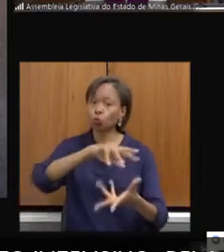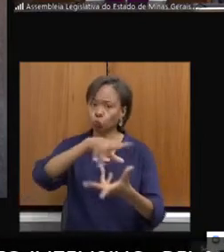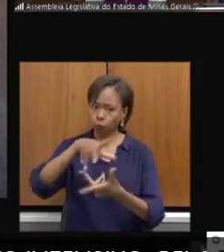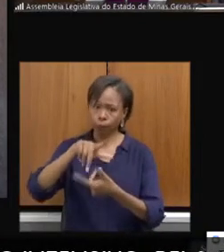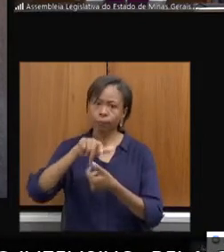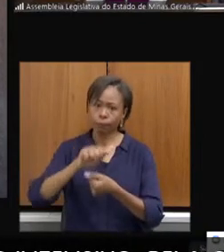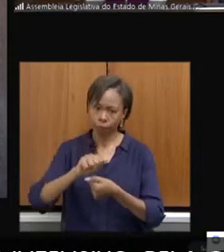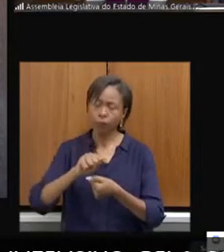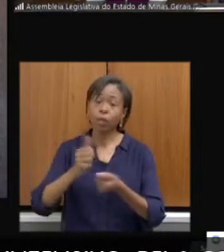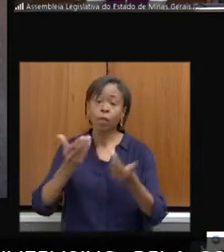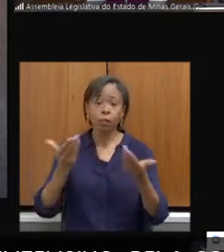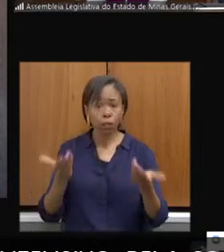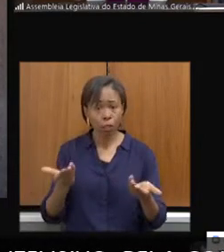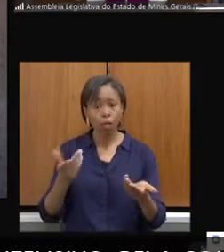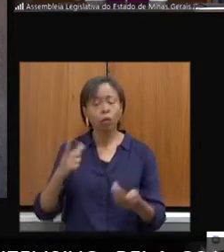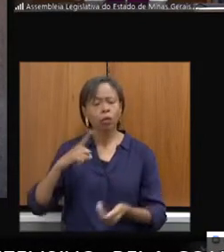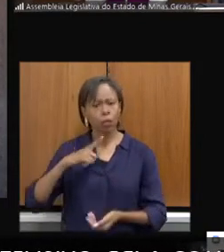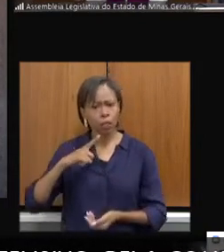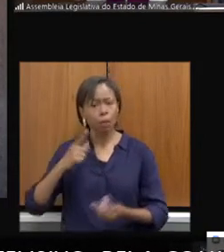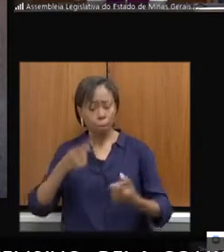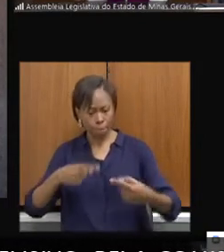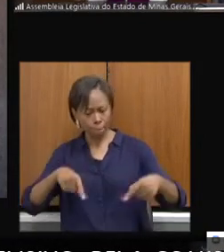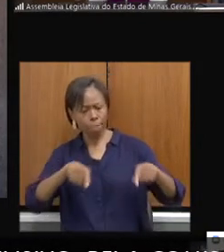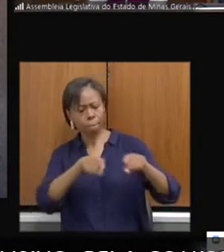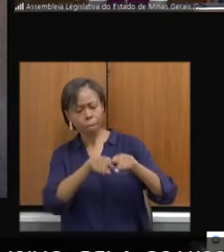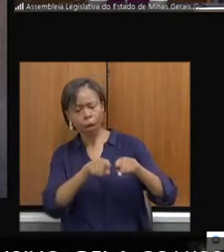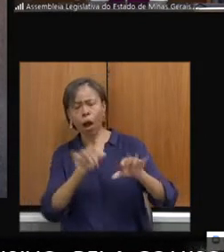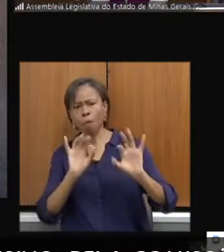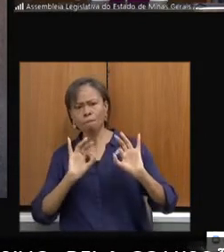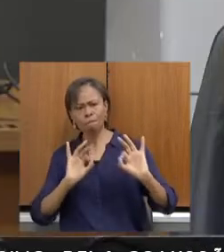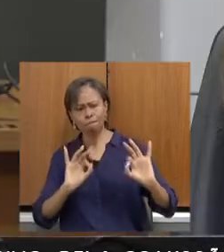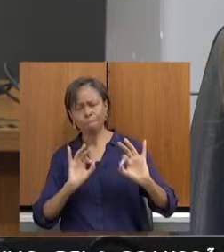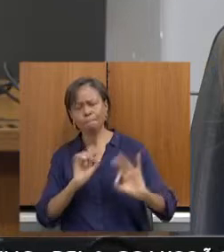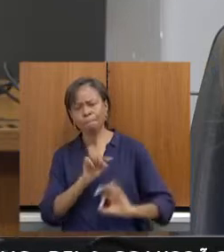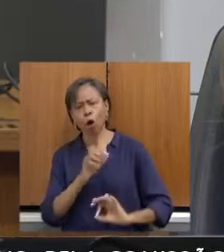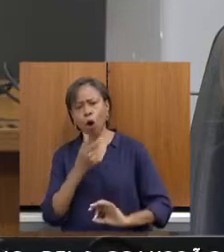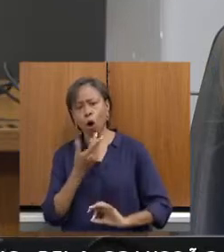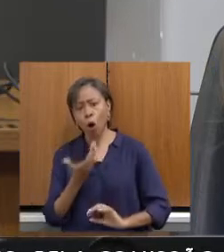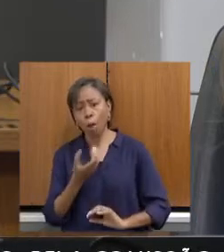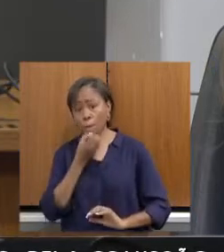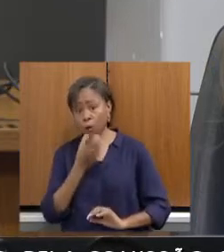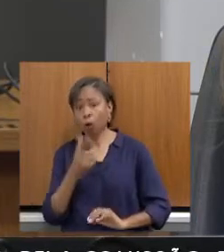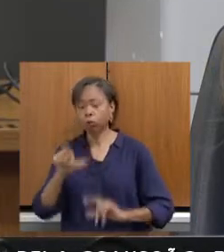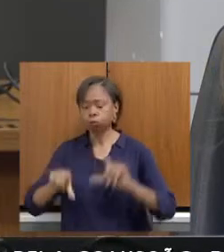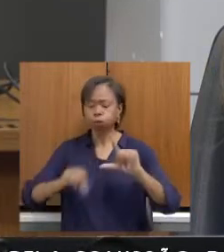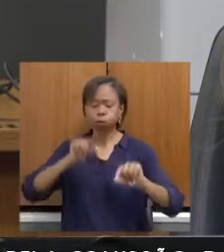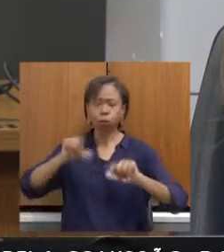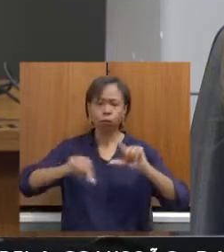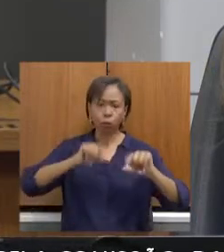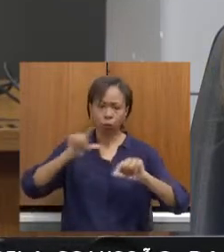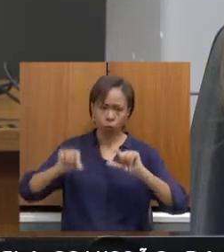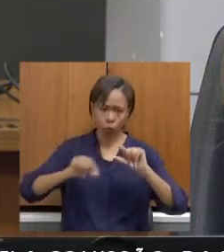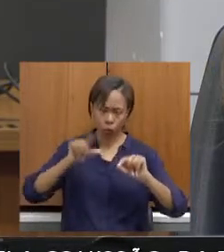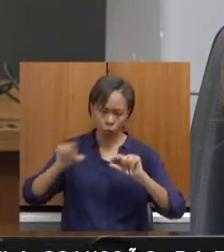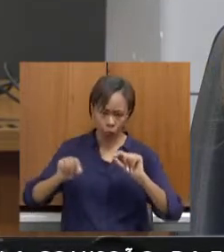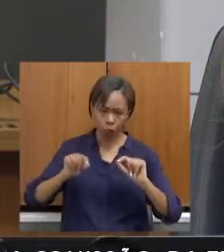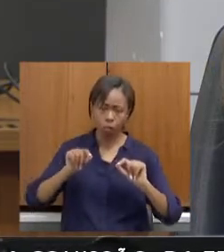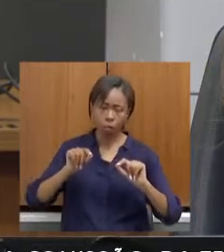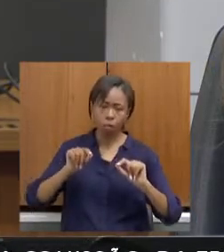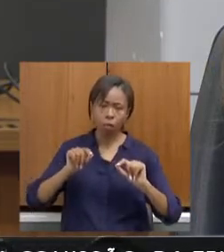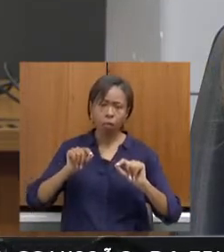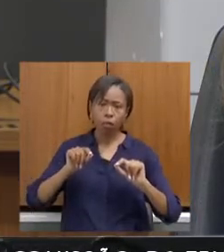Então, gente teve essa excelente parceria. Foi um processo seletivo desenvolvido... Pode passar, por gentileza.